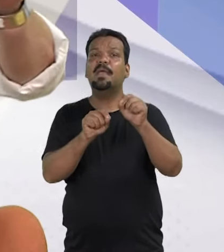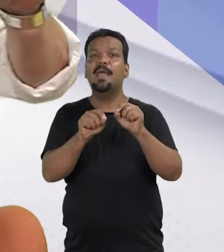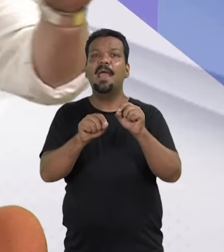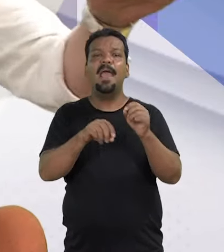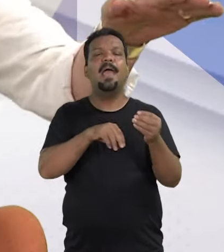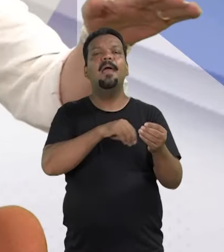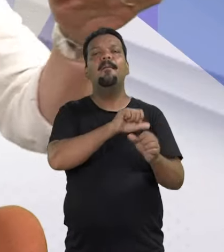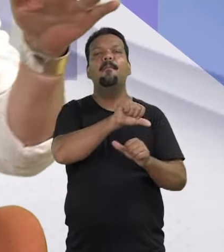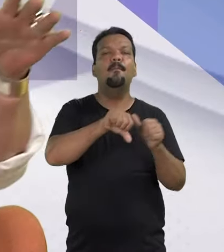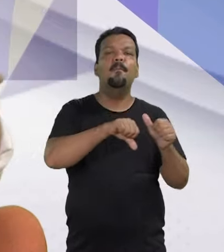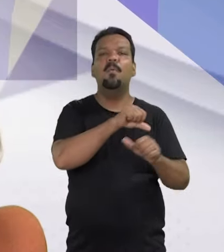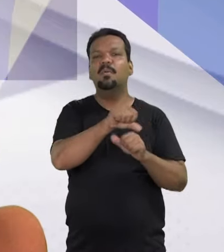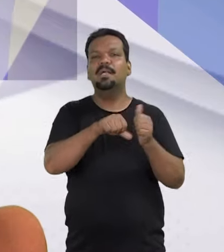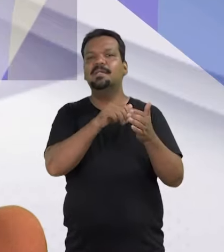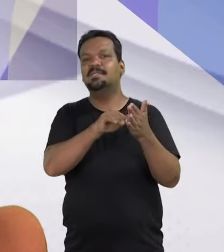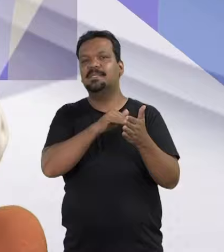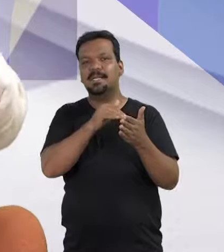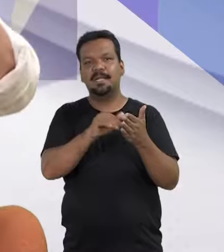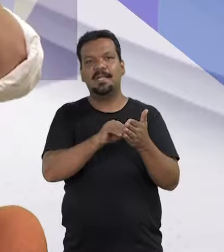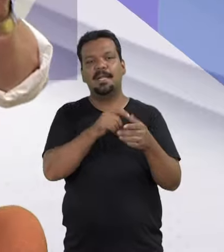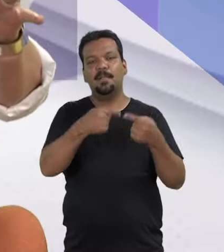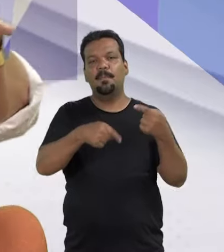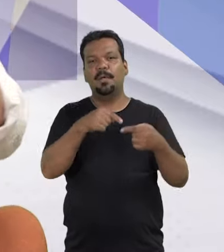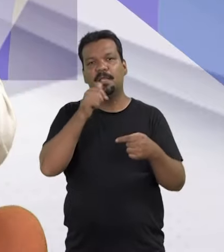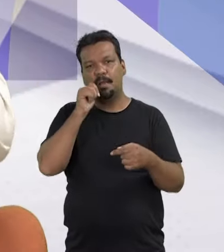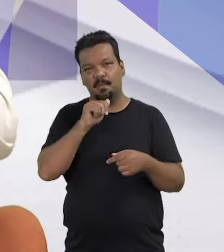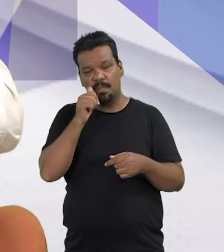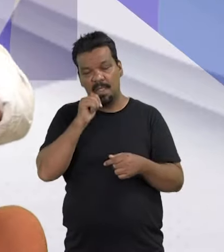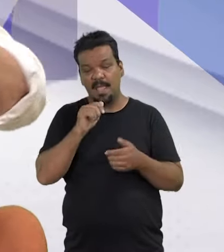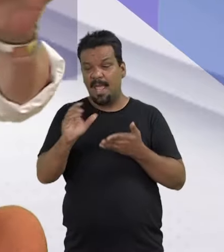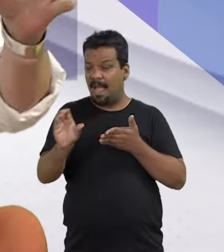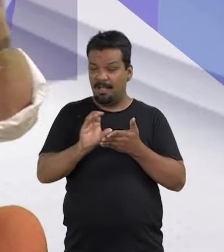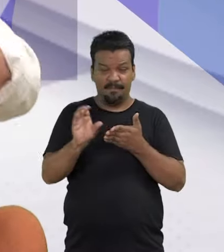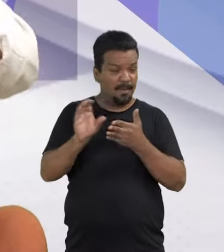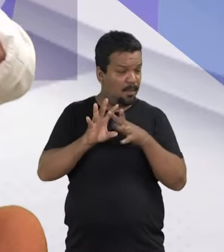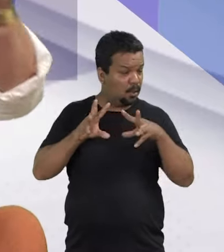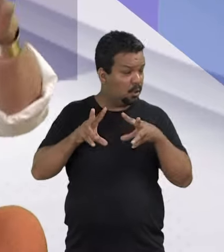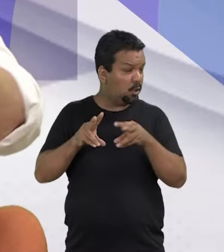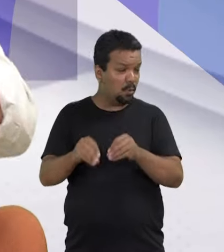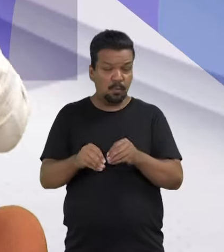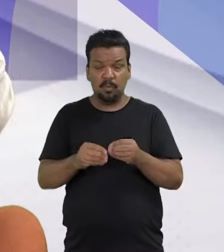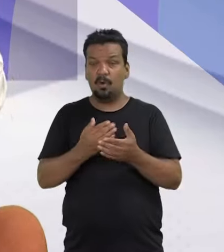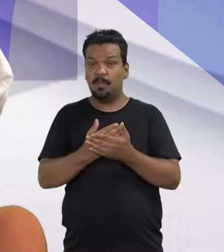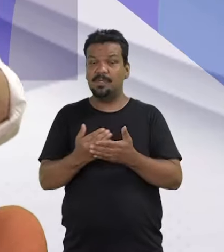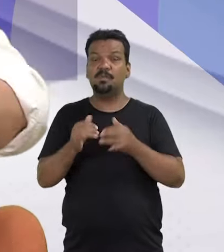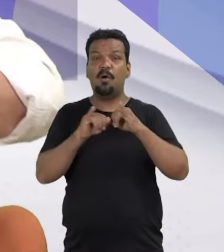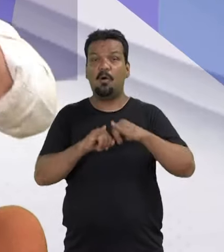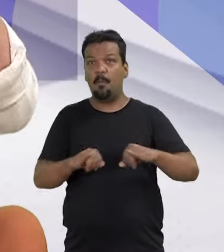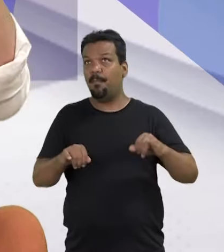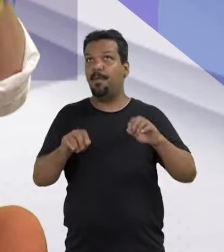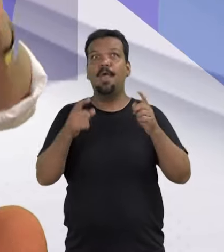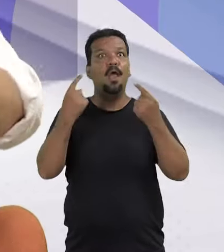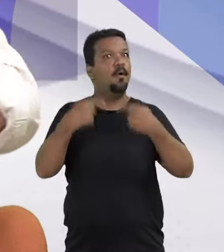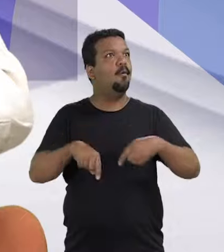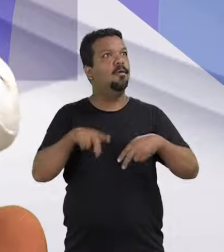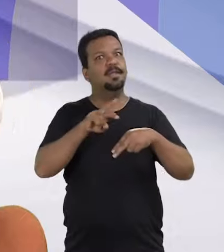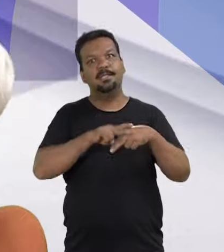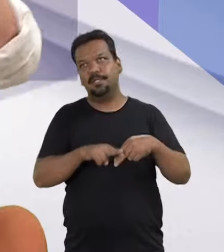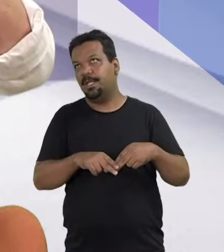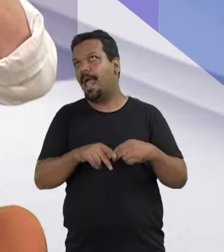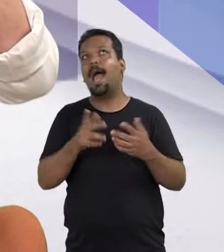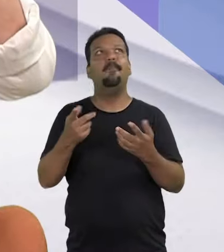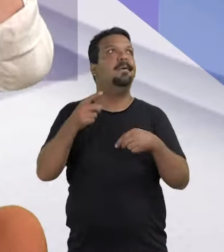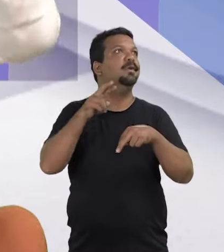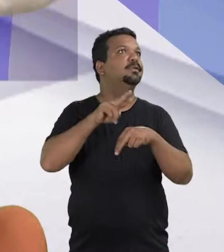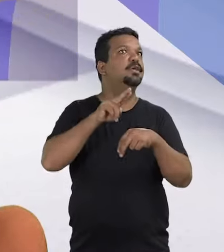É desarrumar a Secretaria de Política para as Mulheres, o Ministério das Mulheres, as verbas, tudo. E entra essa campanha contra gênero,